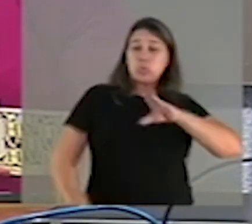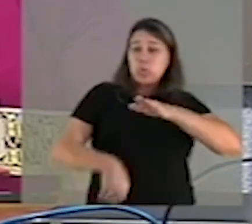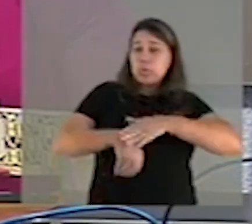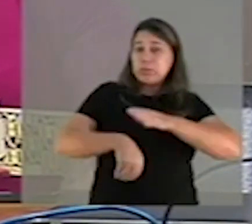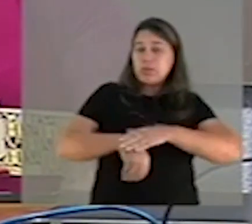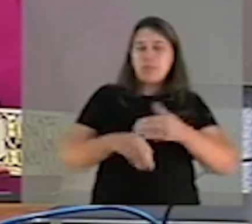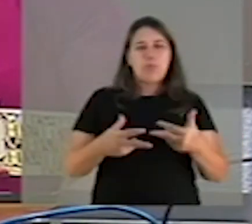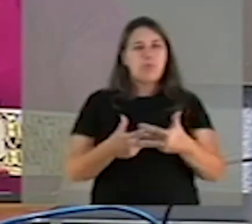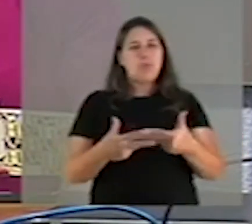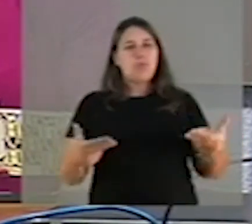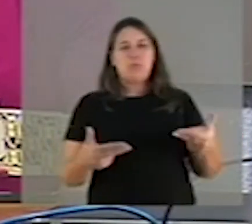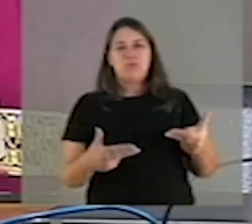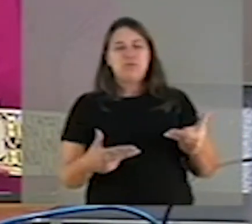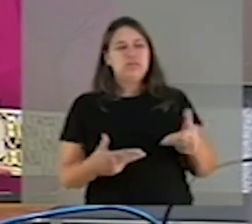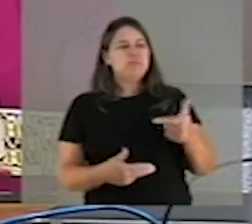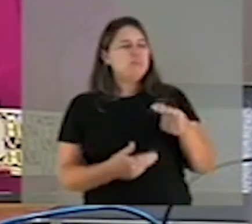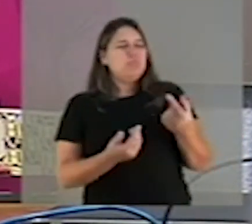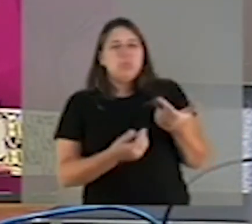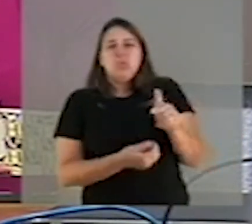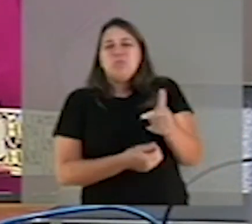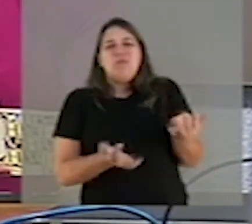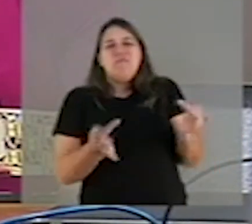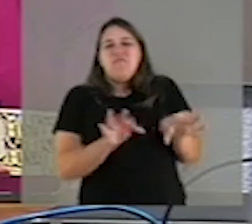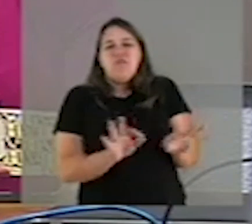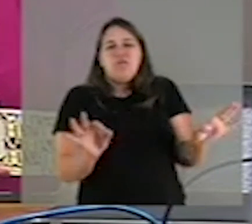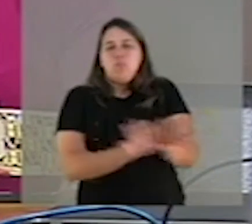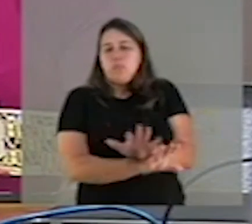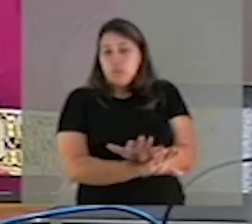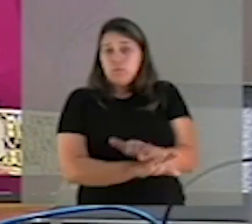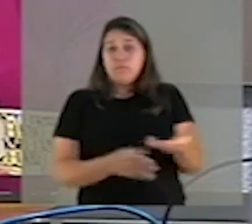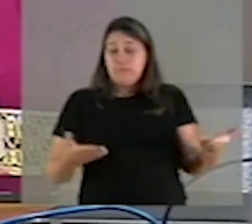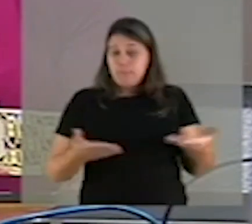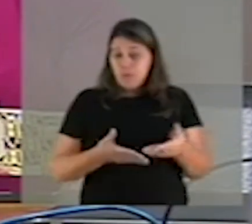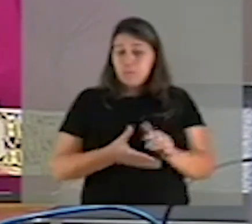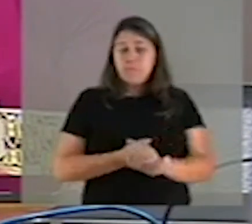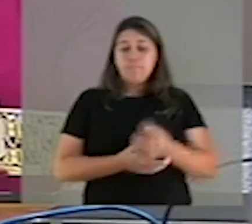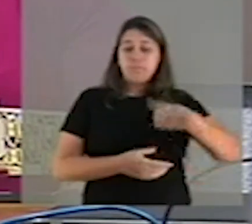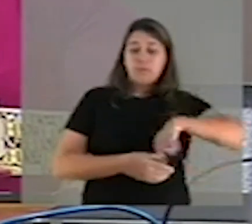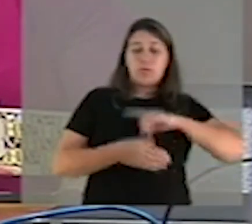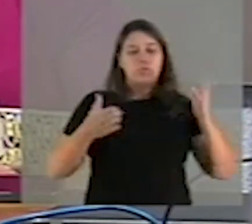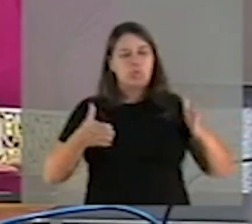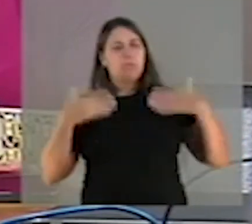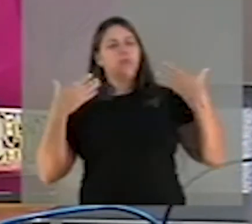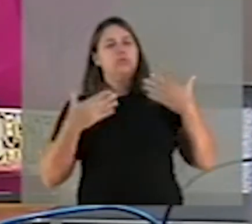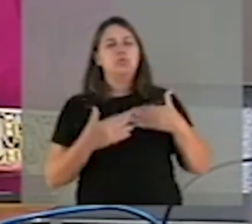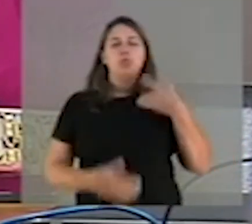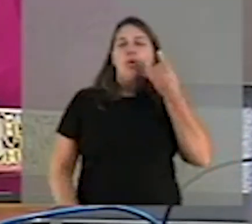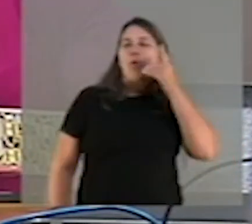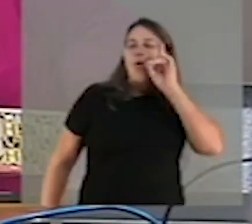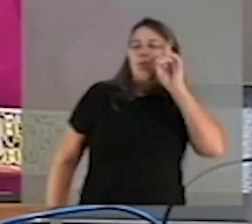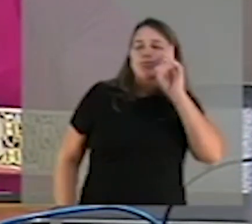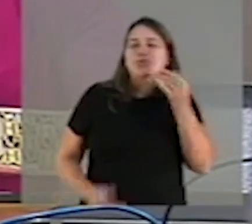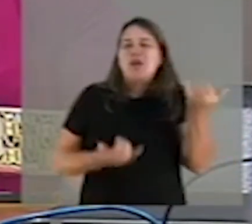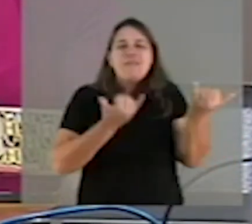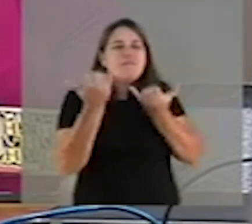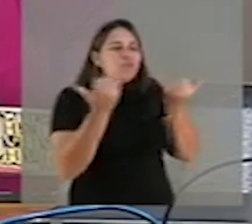absolutamente inconclusivas. De qualquer forma, temos sido surpreendidos a cada dia com notícias